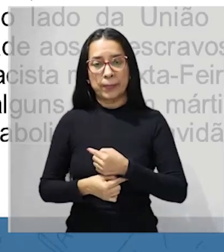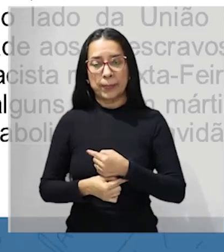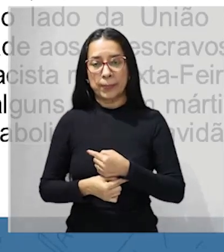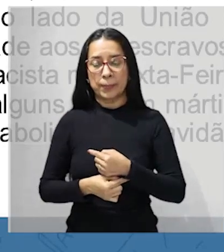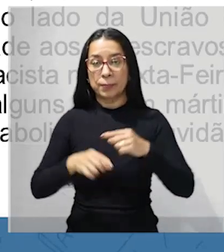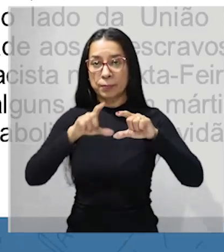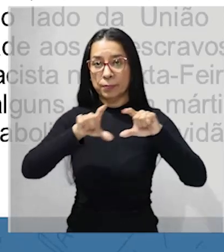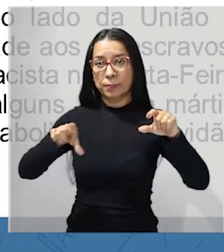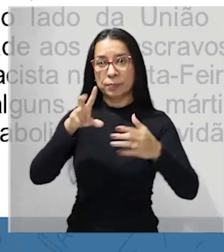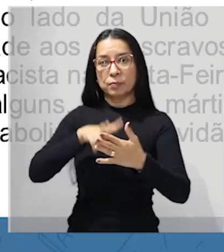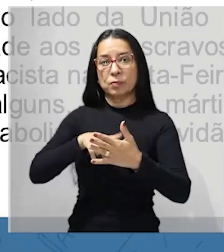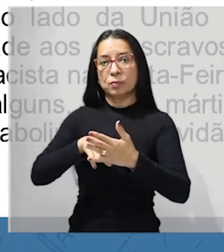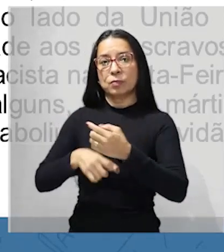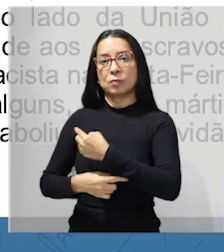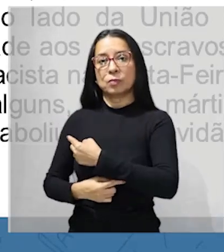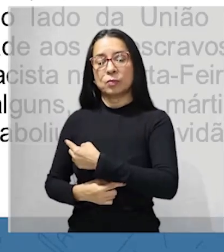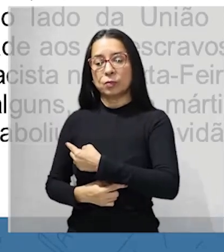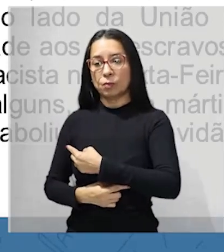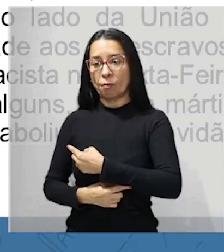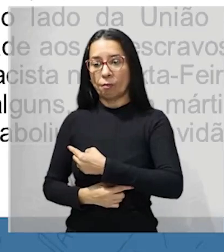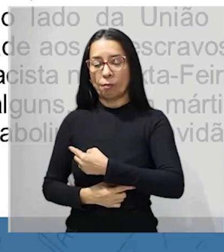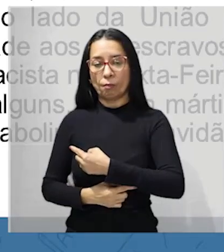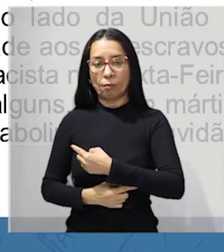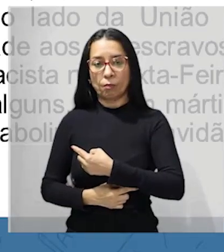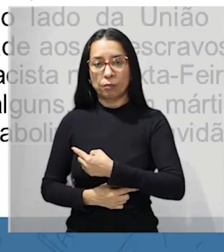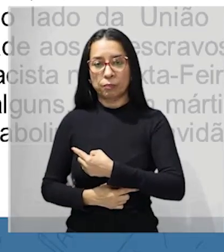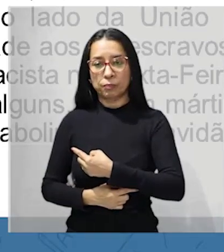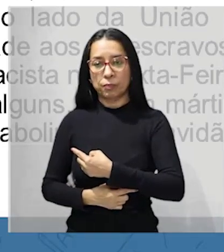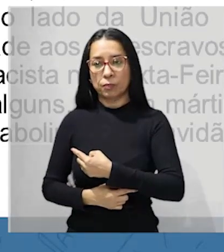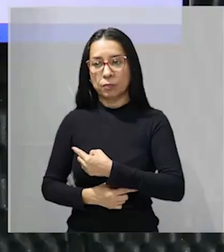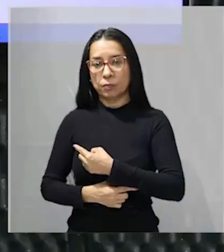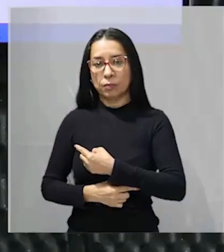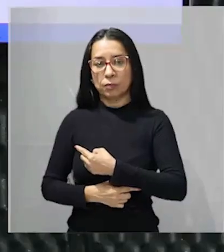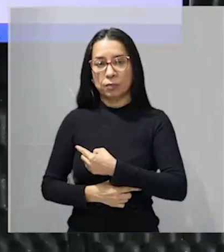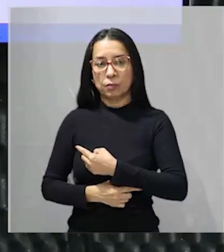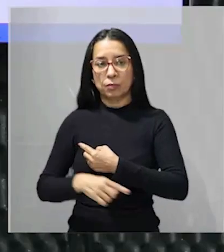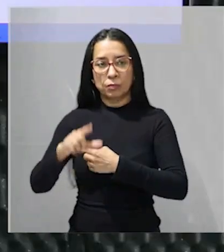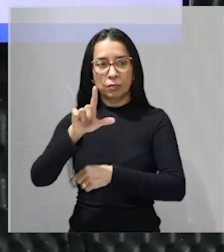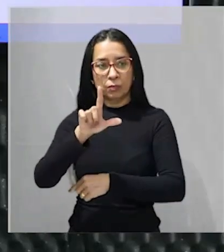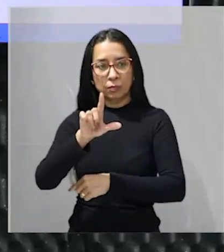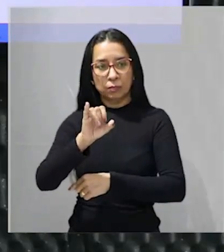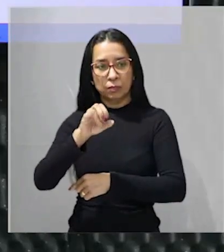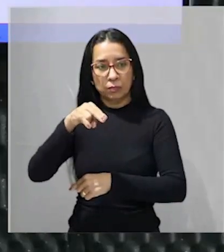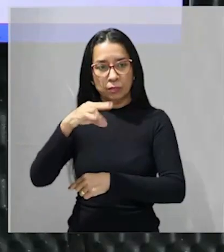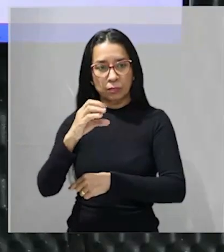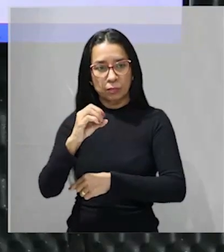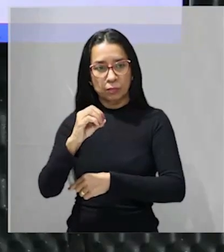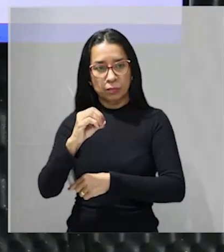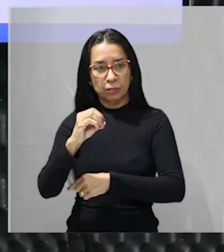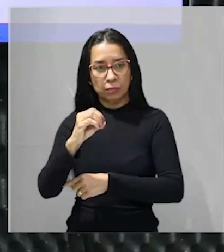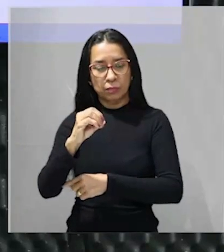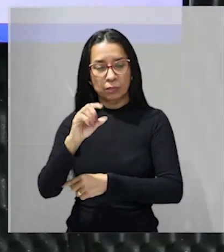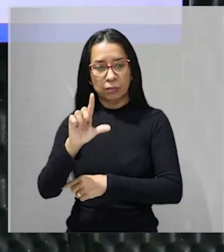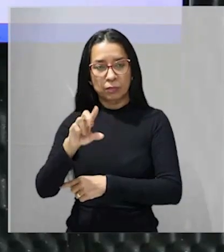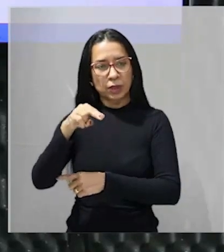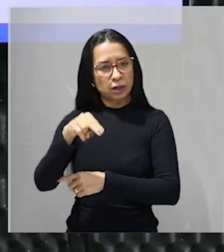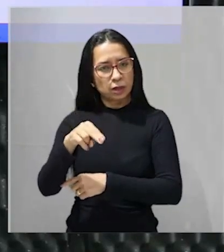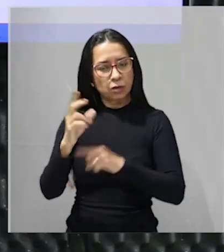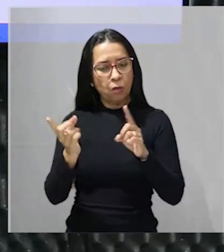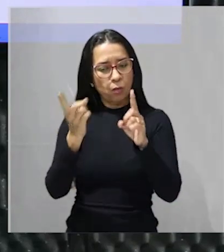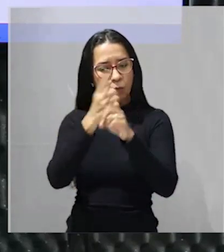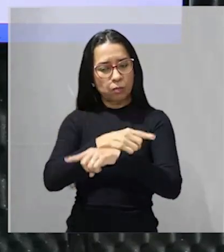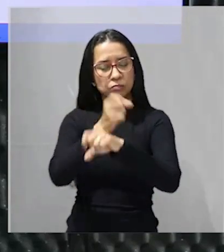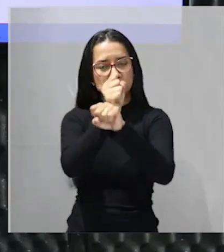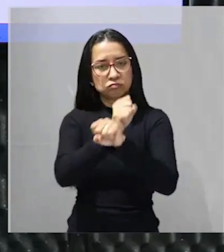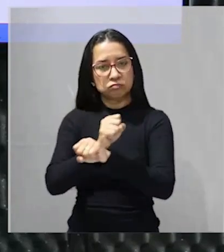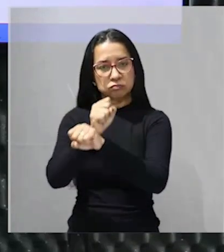Abraham Lincoln opune-se à escravidão inclusive Lincoln é uma figura muito controvérsia né ele era contra